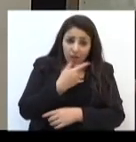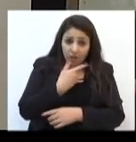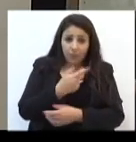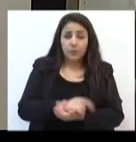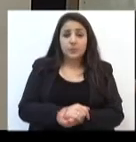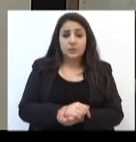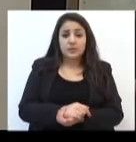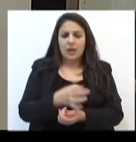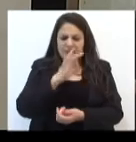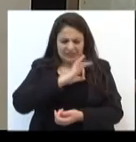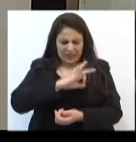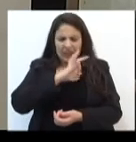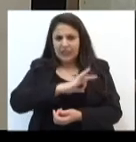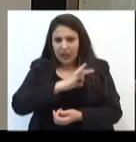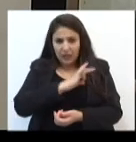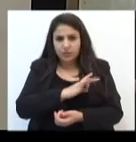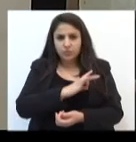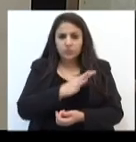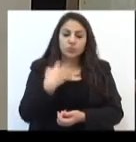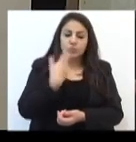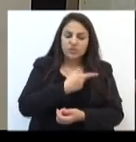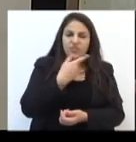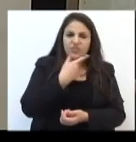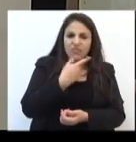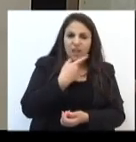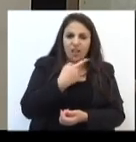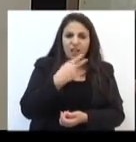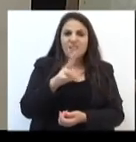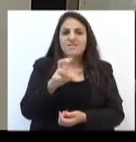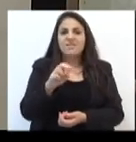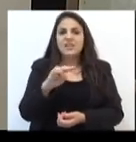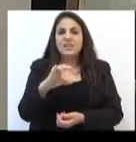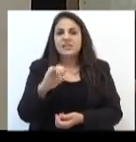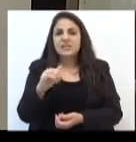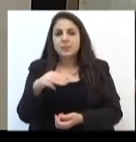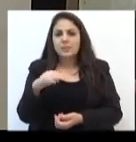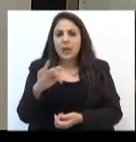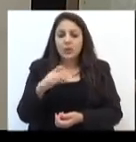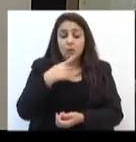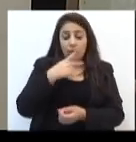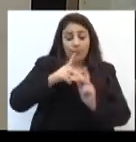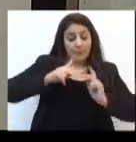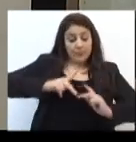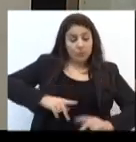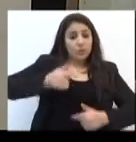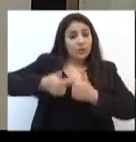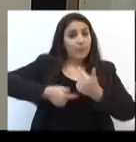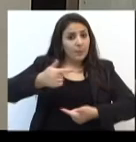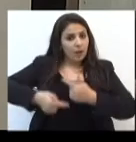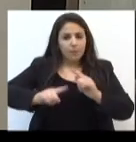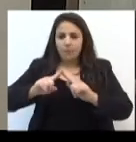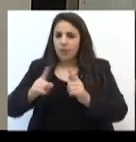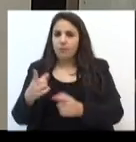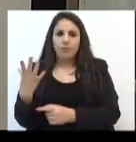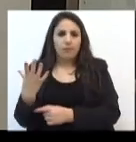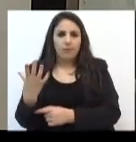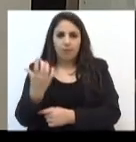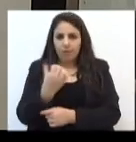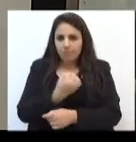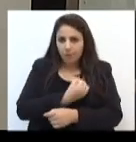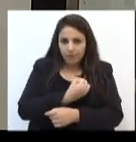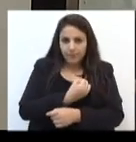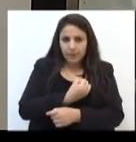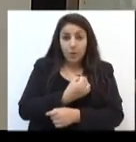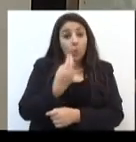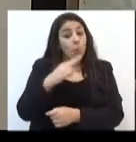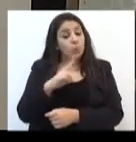em salário, quando a gente fala em vencimentos, quando a gente fala em pessoas que trabalham, mas não recebem,